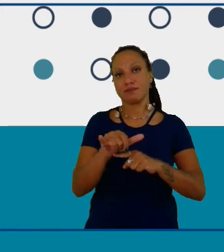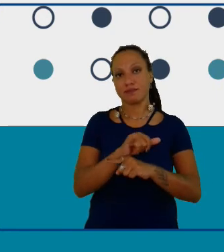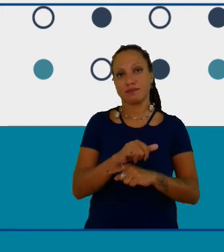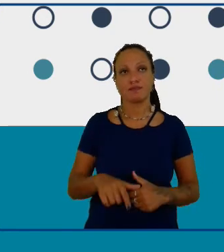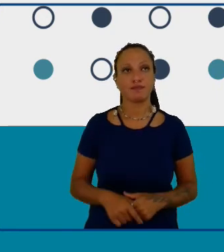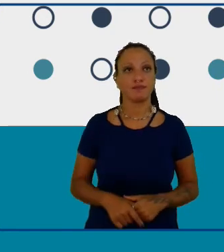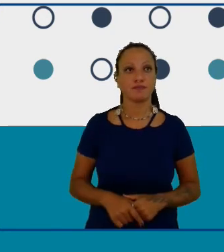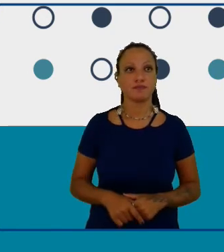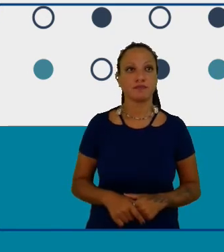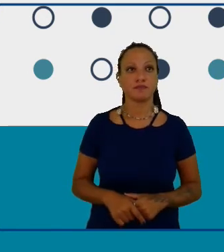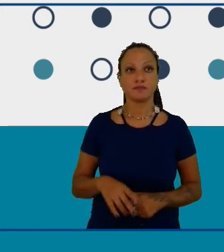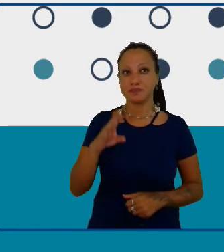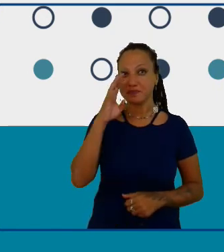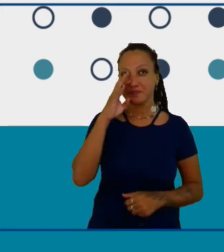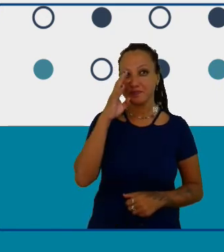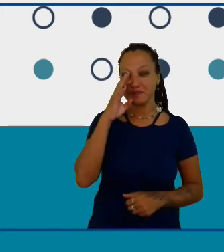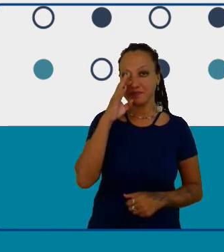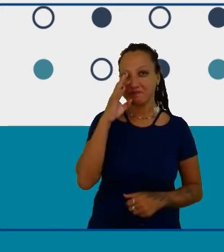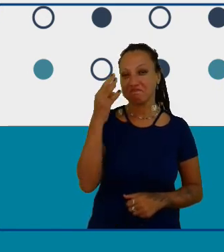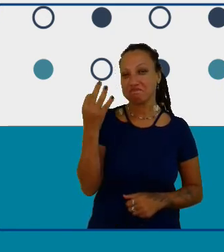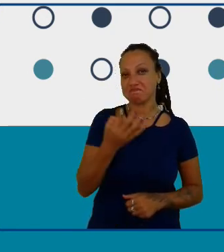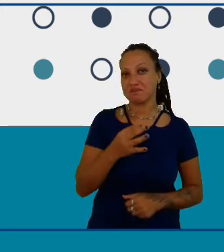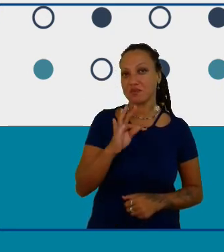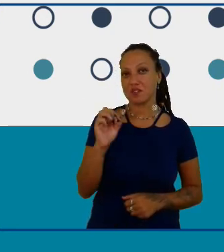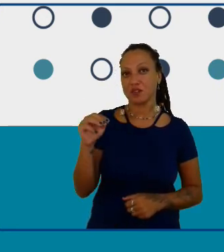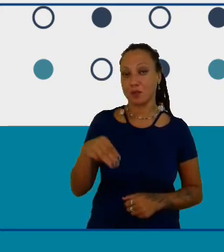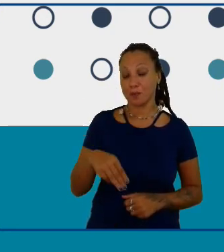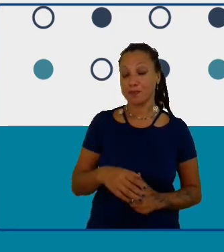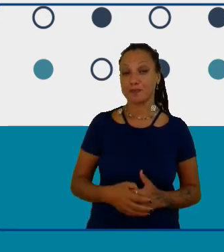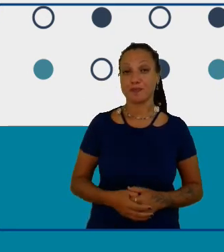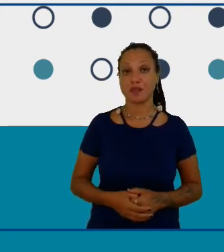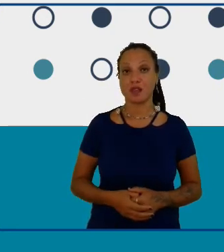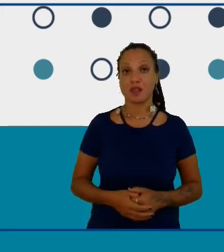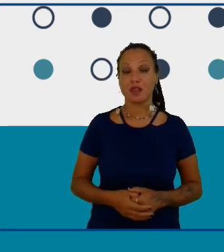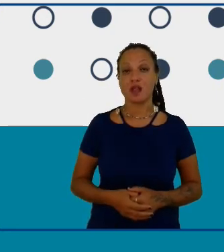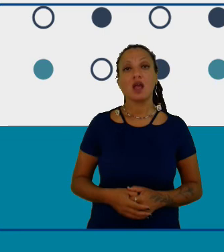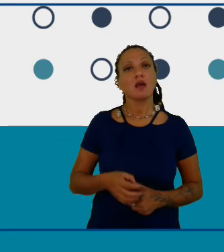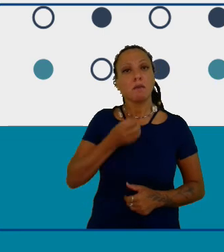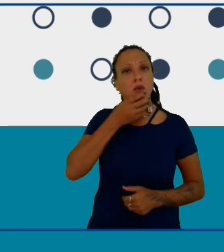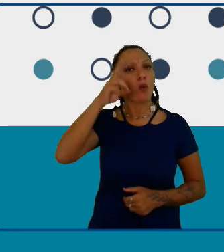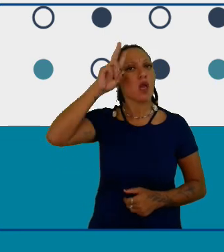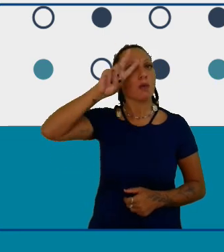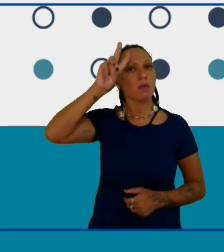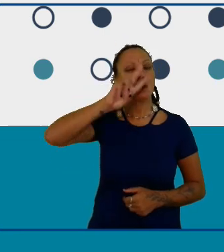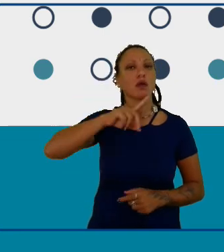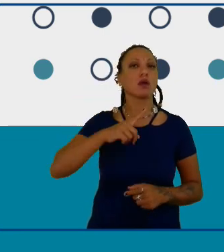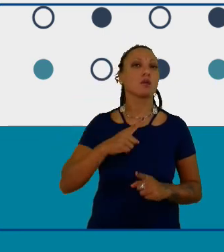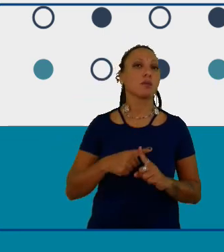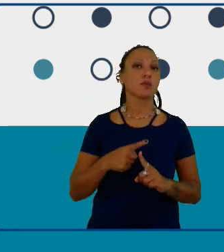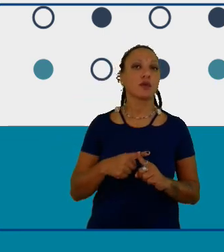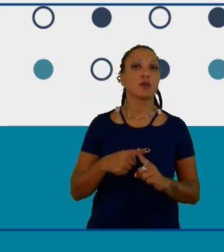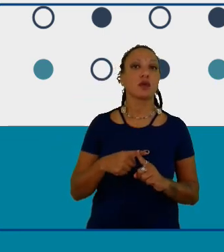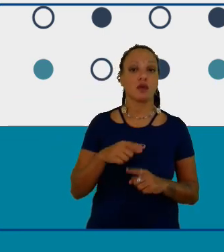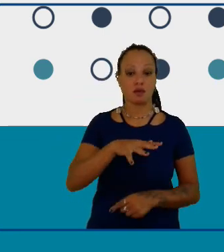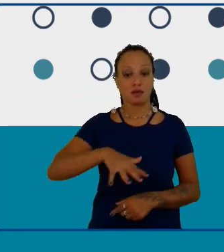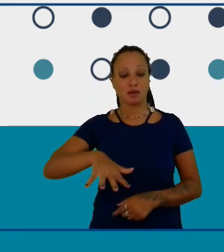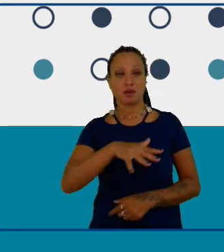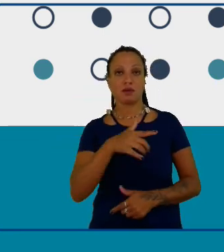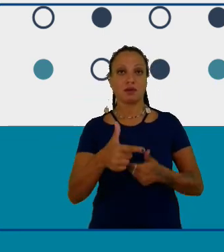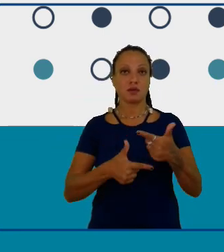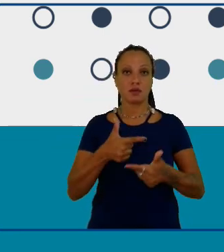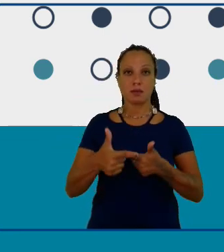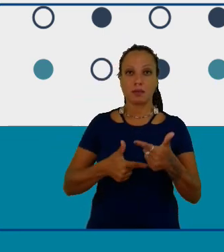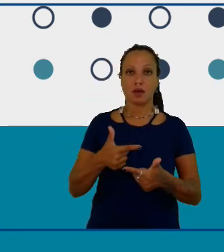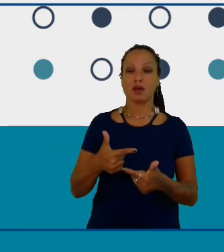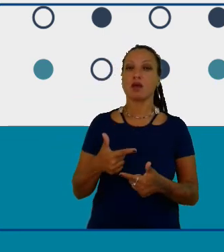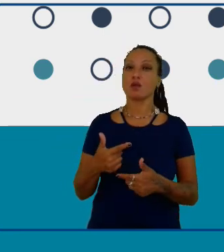incrível incrível Tom é sempre bom lembrar que o mundo do trabalho o projeto de vida e